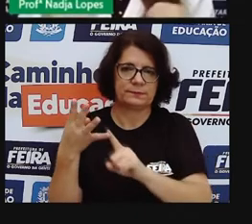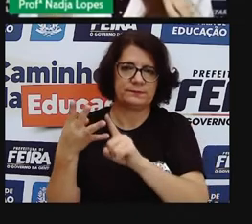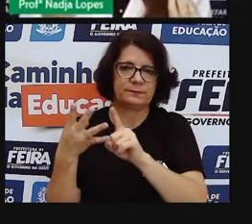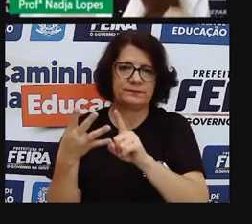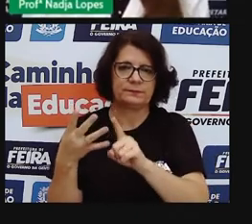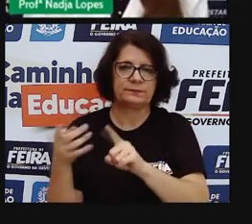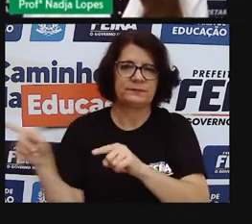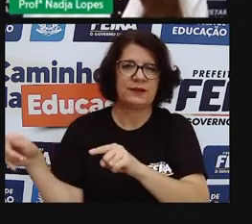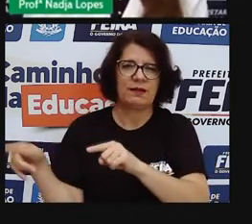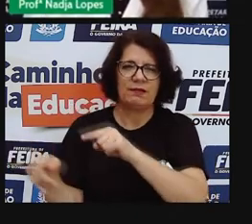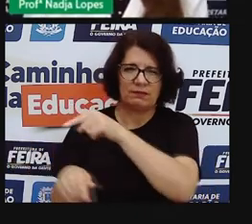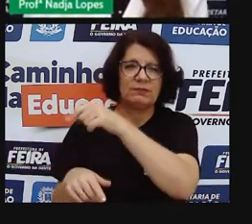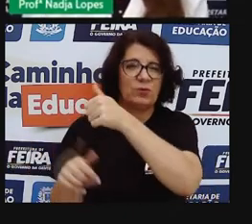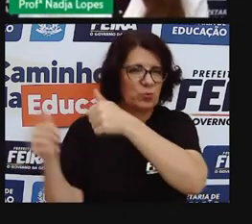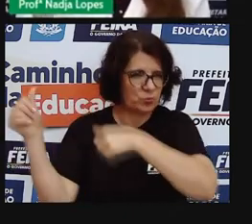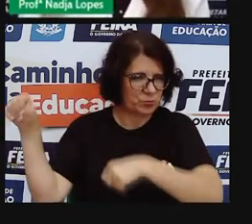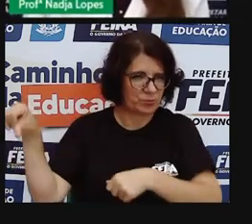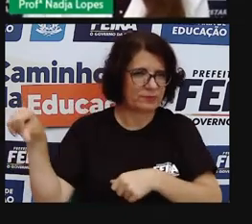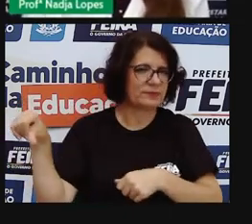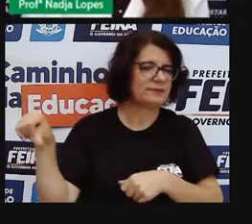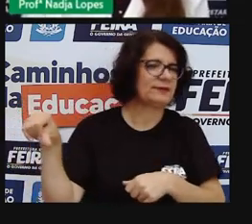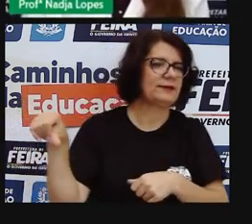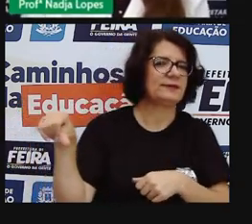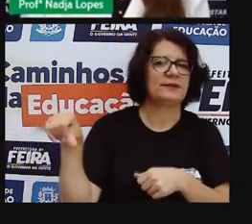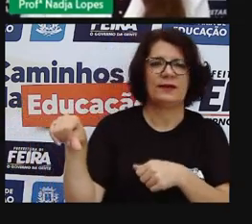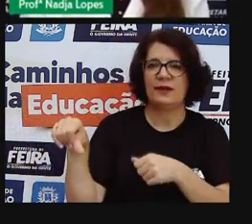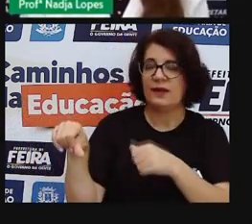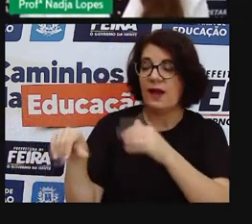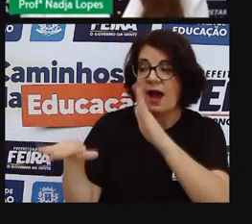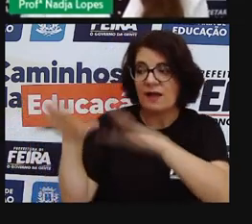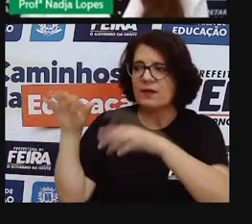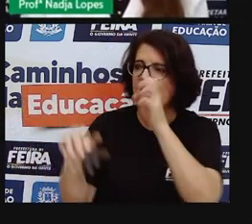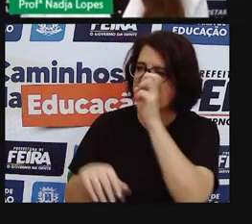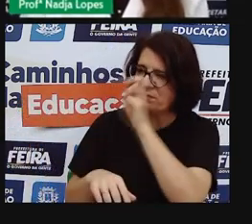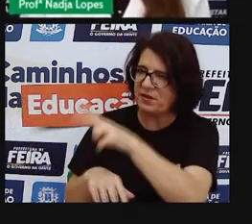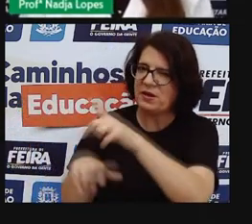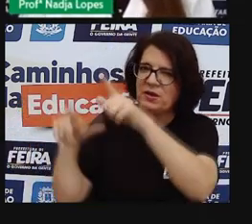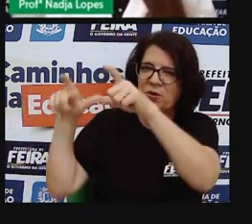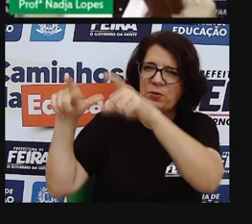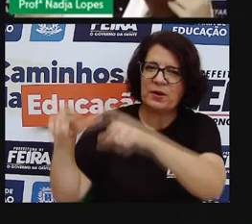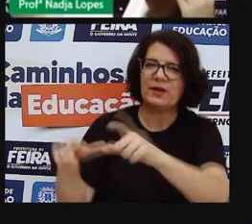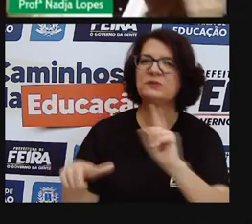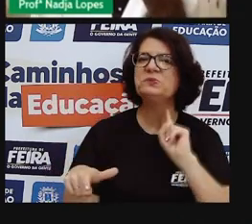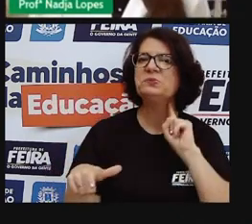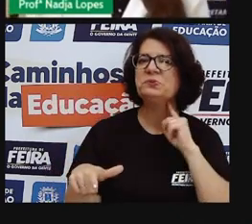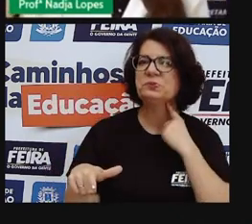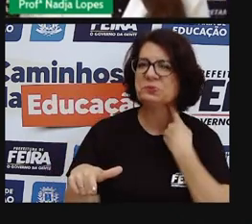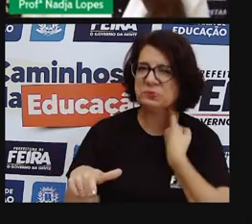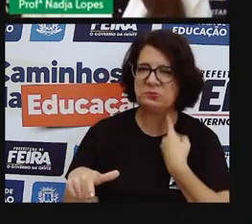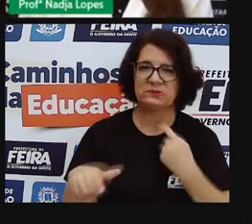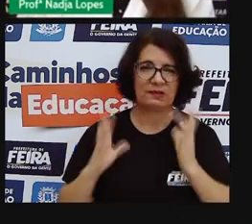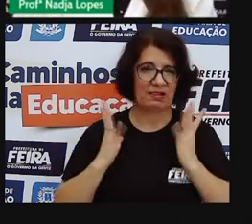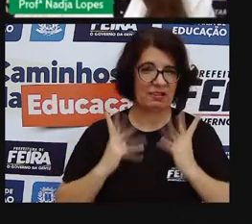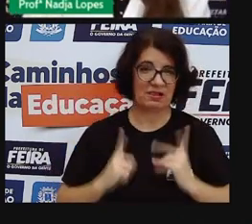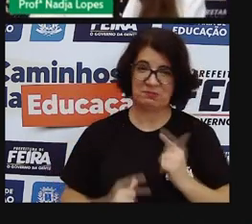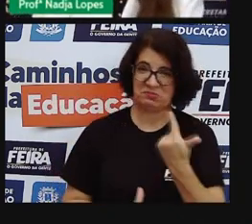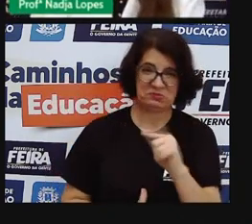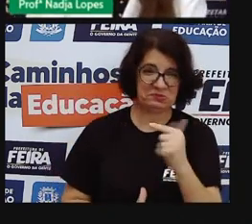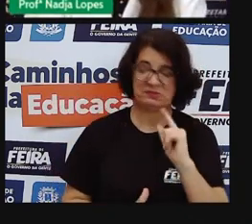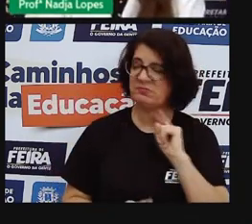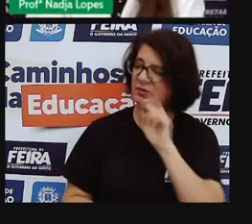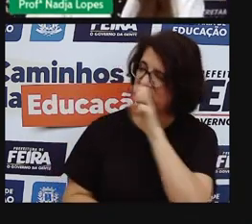é a higiene, como ponto negativo eu coloquei, gente, por quê? Não são todos os feirantes que não mantêm uma